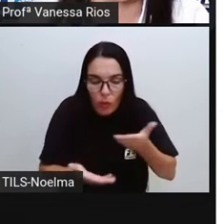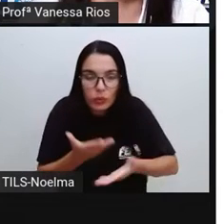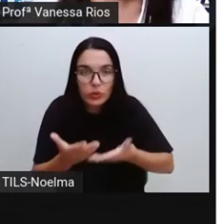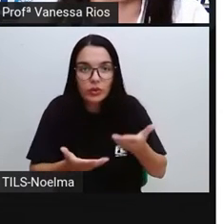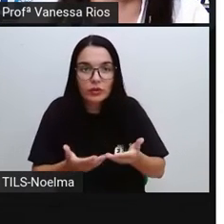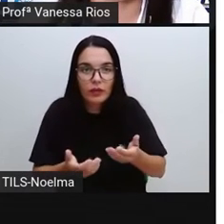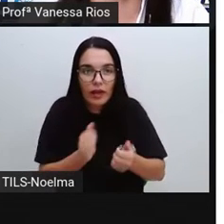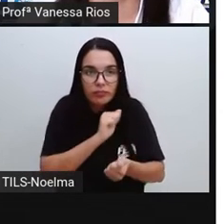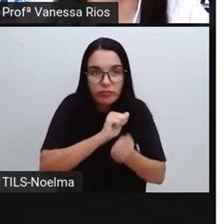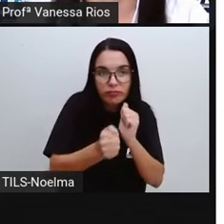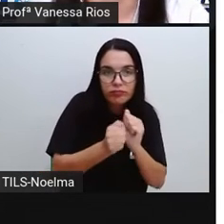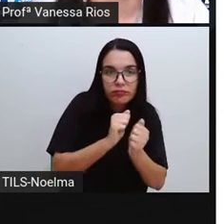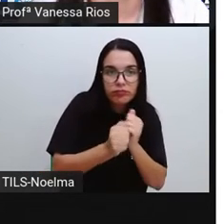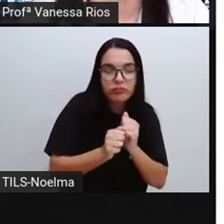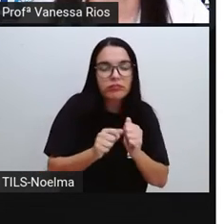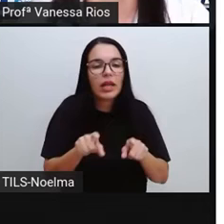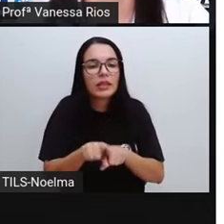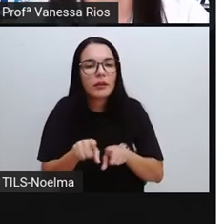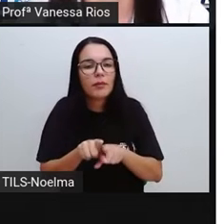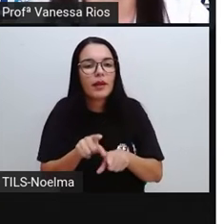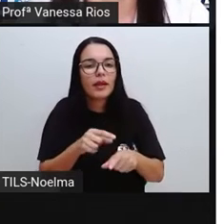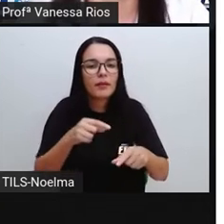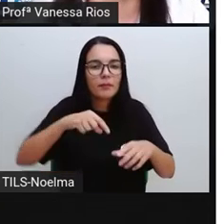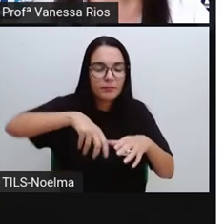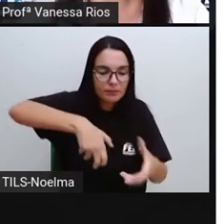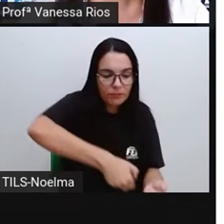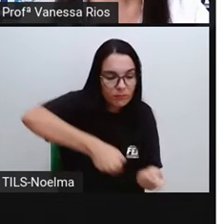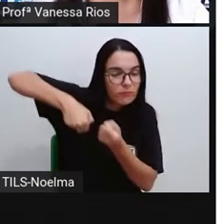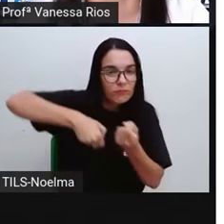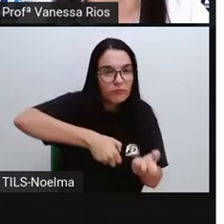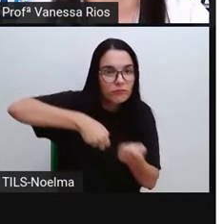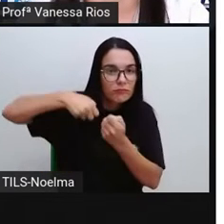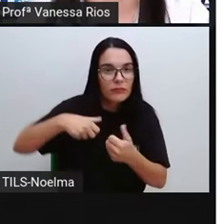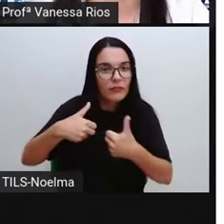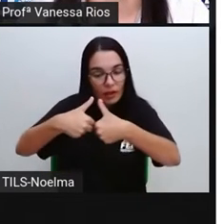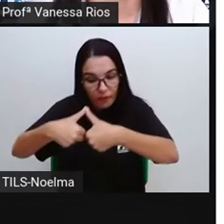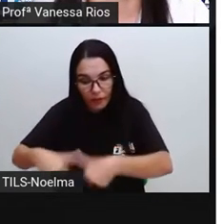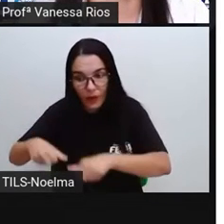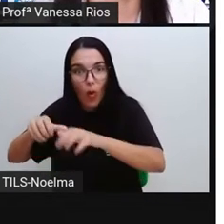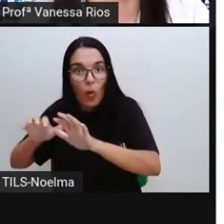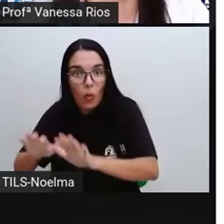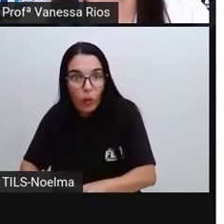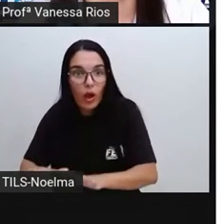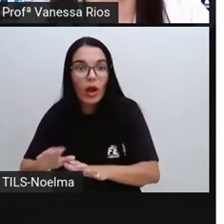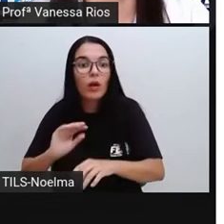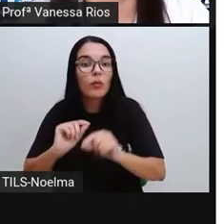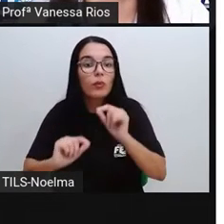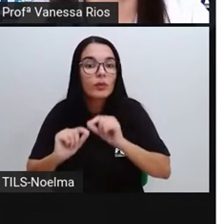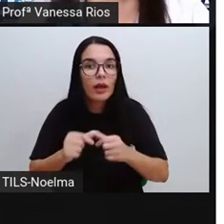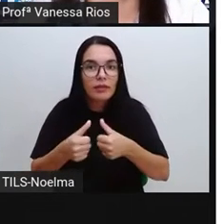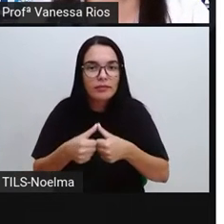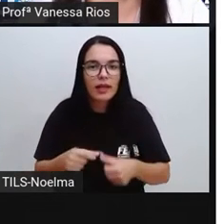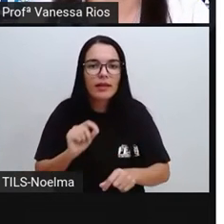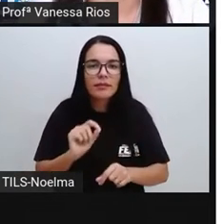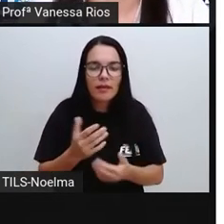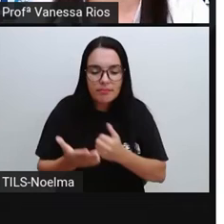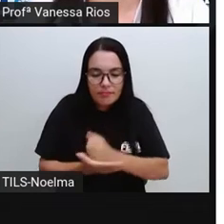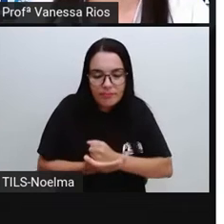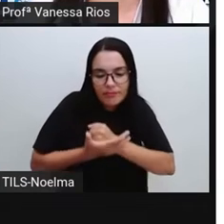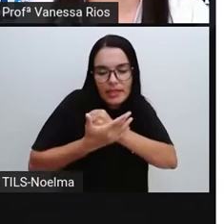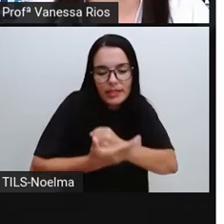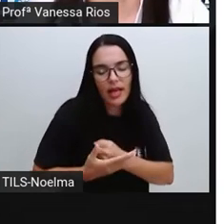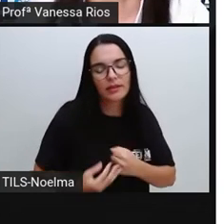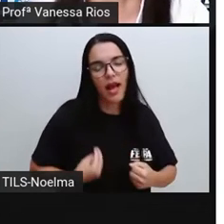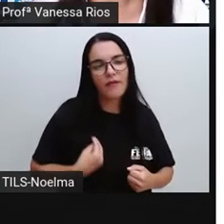e cubérculos e, assim, puderam fixar-se em um único lugar e estabelecer uma vida baseada